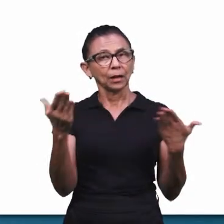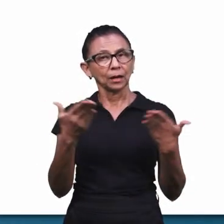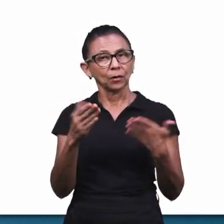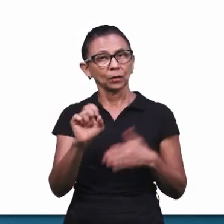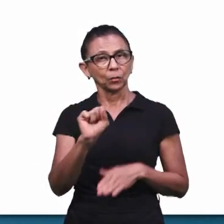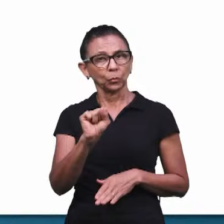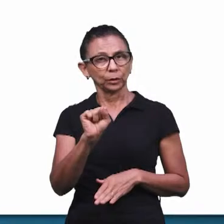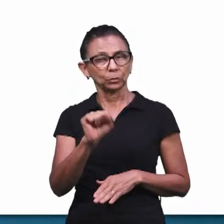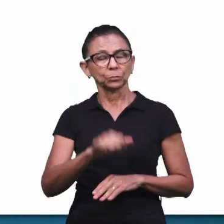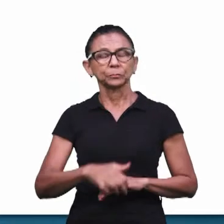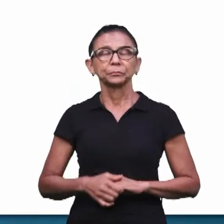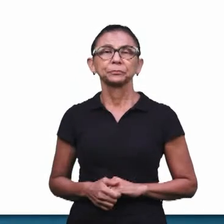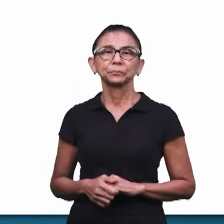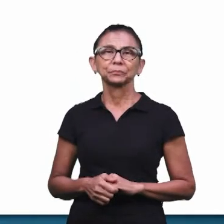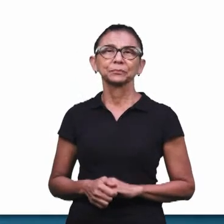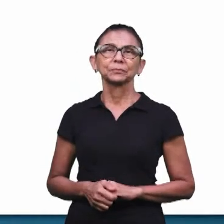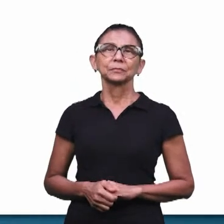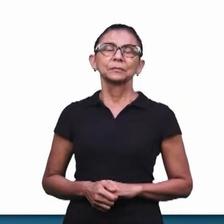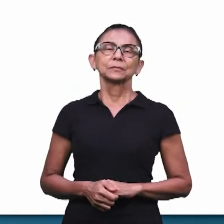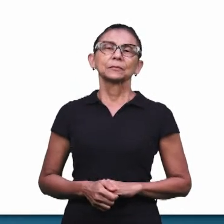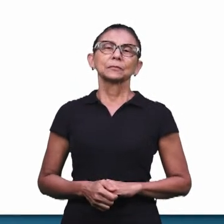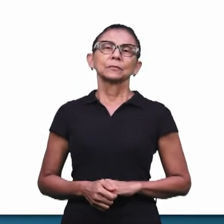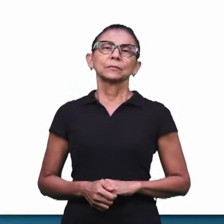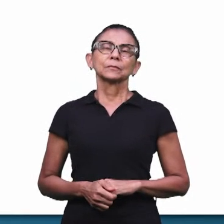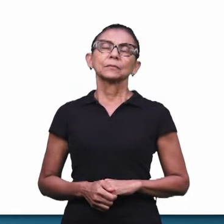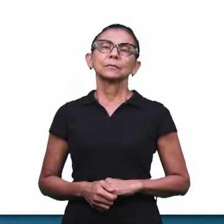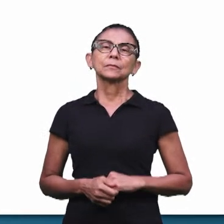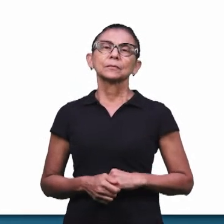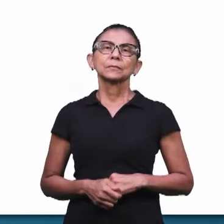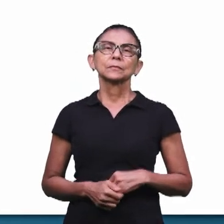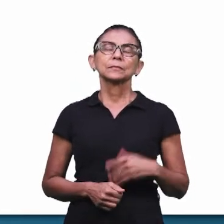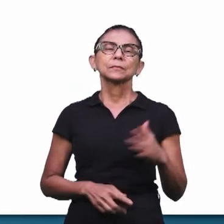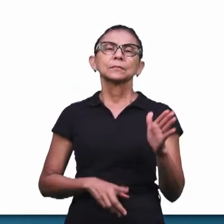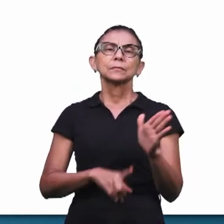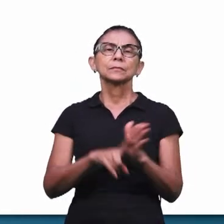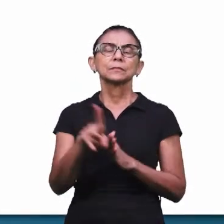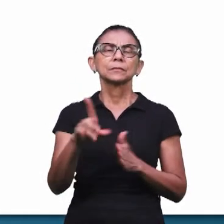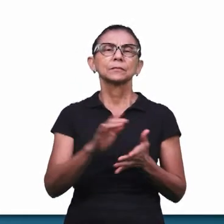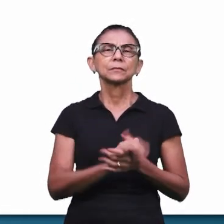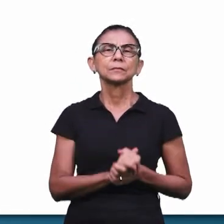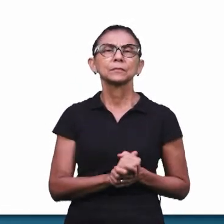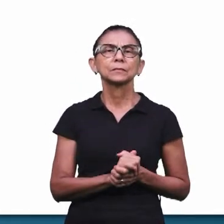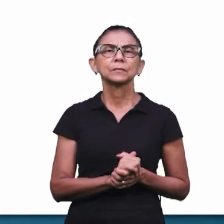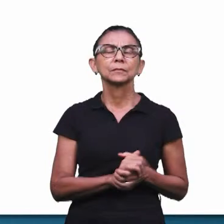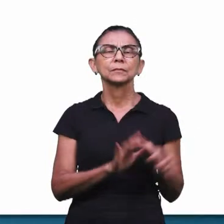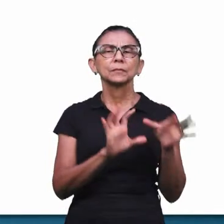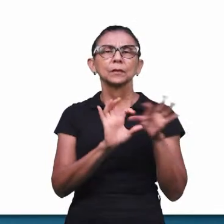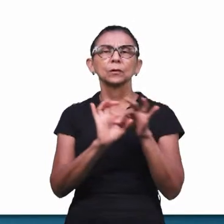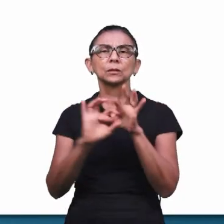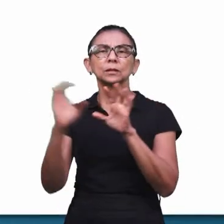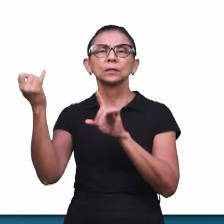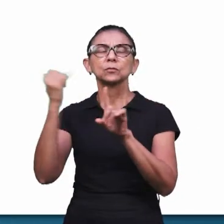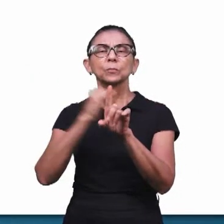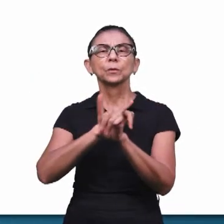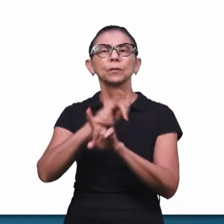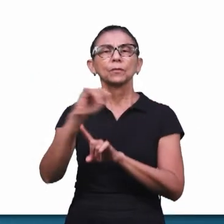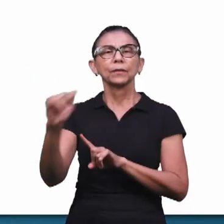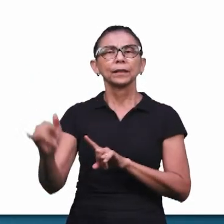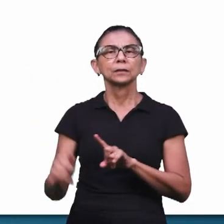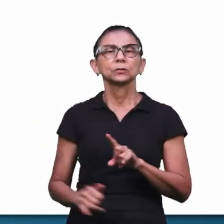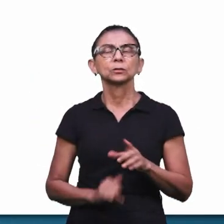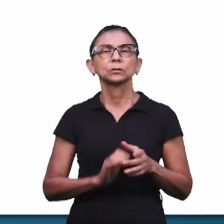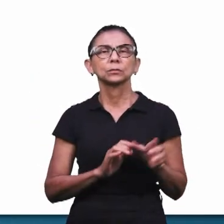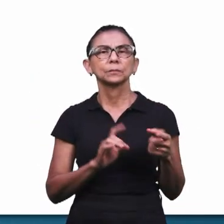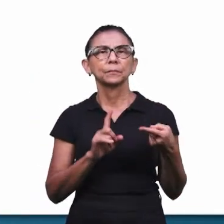versículo 8, né? Capítulo 3, versículo 8. A pergunta é, qual a aplicação profética das seguintes